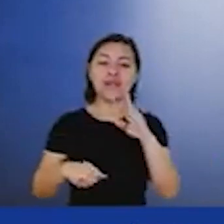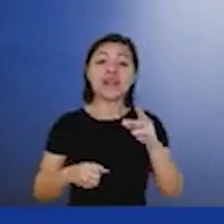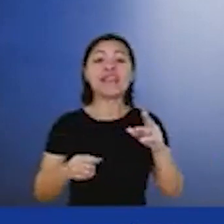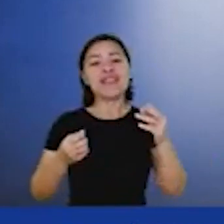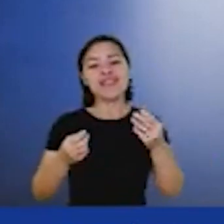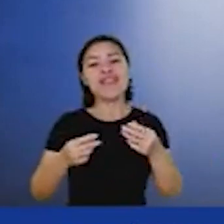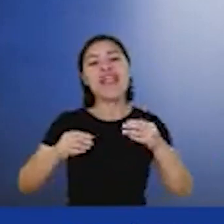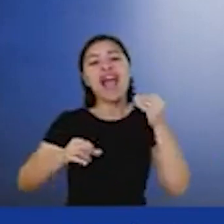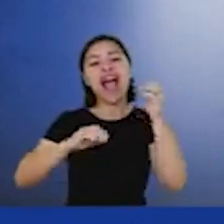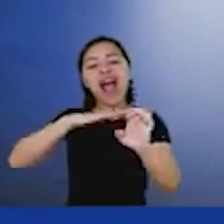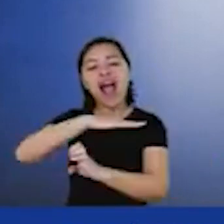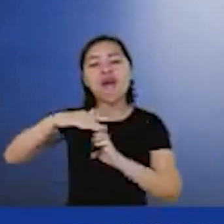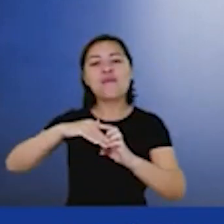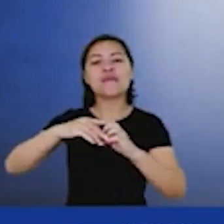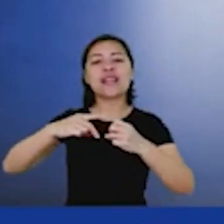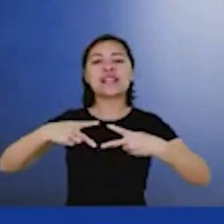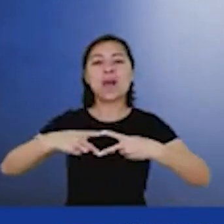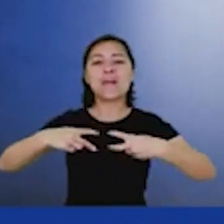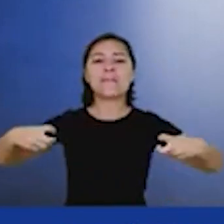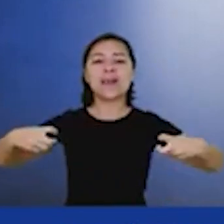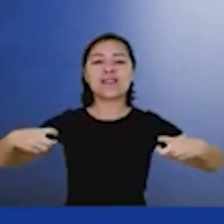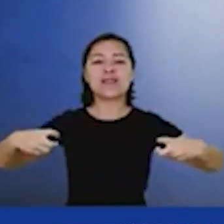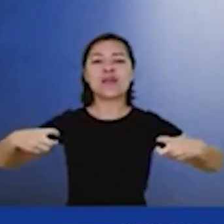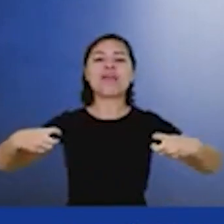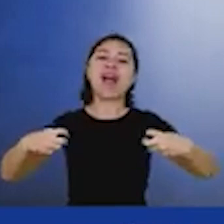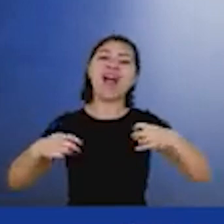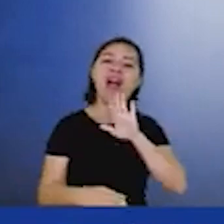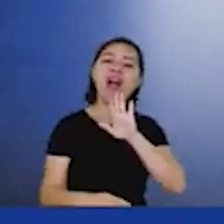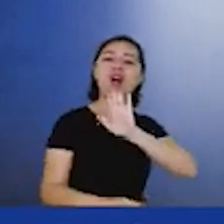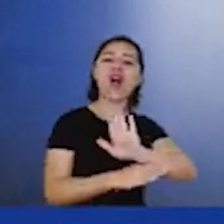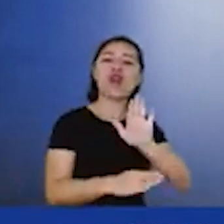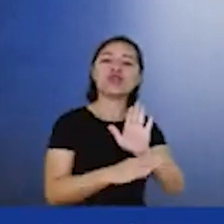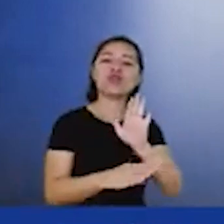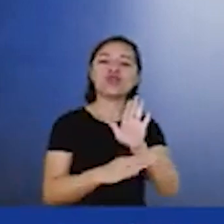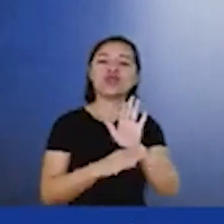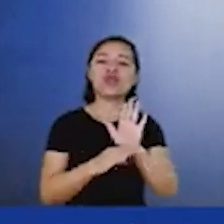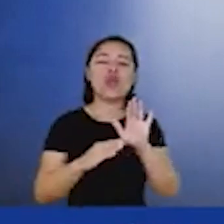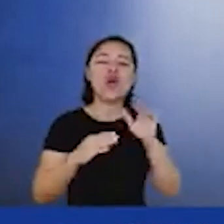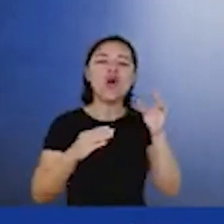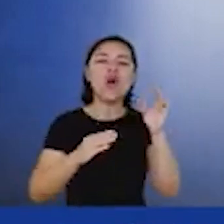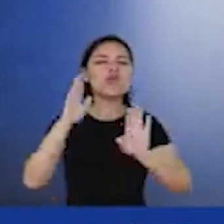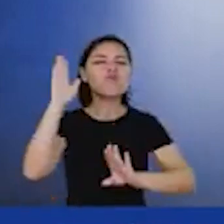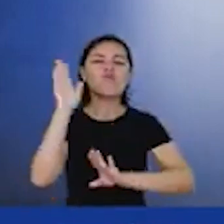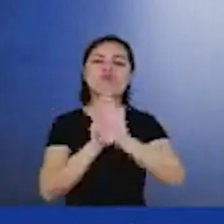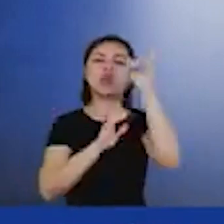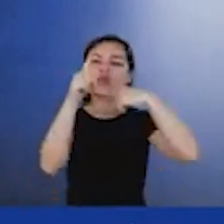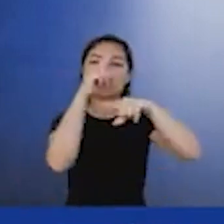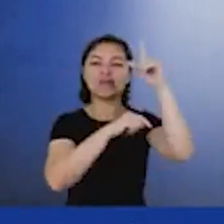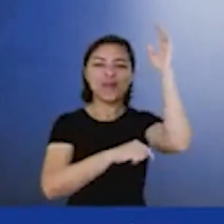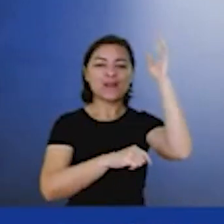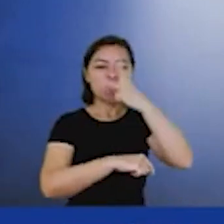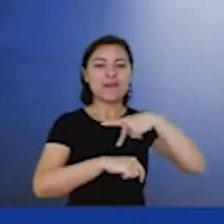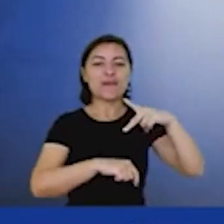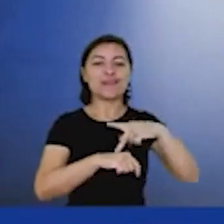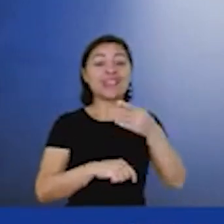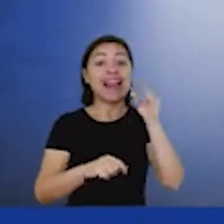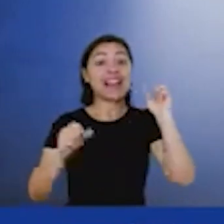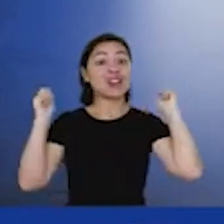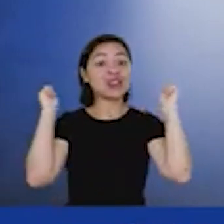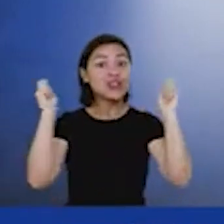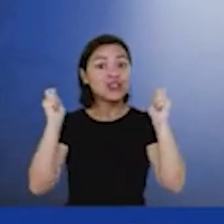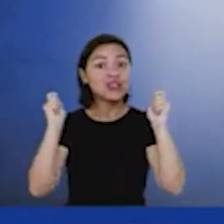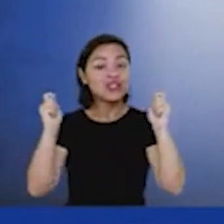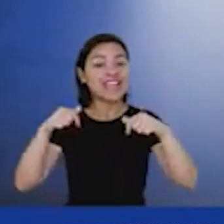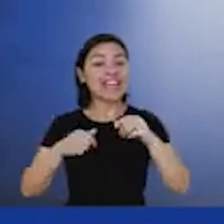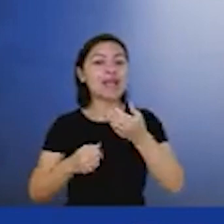ajudou de forma muito importante a construir esse sucesso do nosso país e vamos torcer para que agora em dezembro a gente